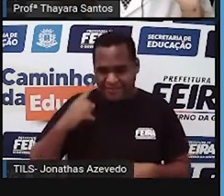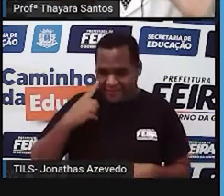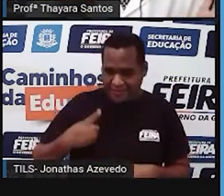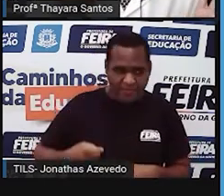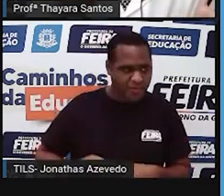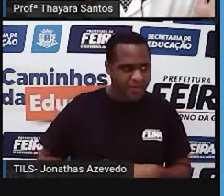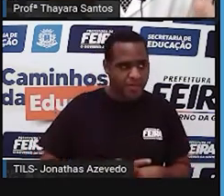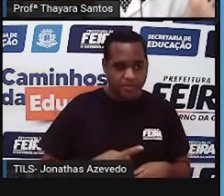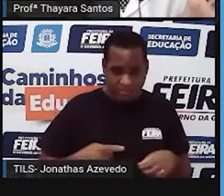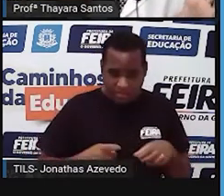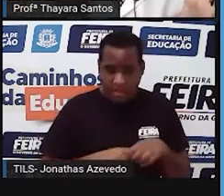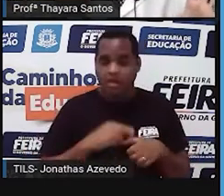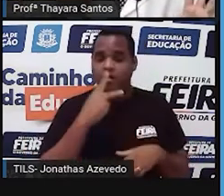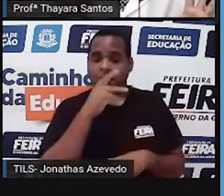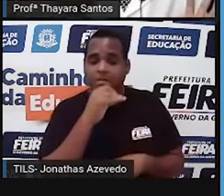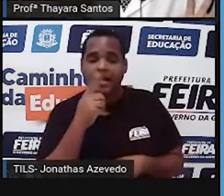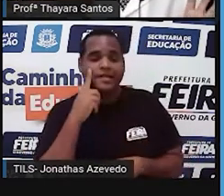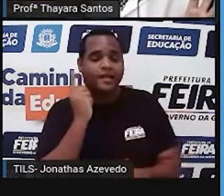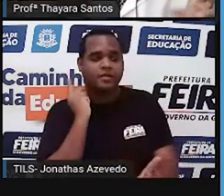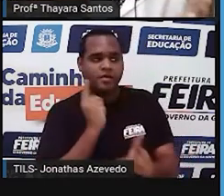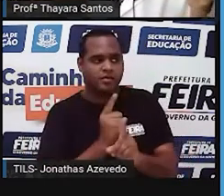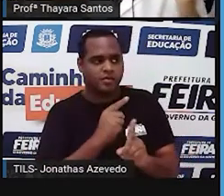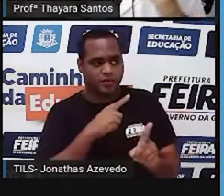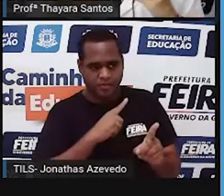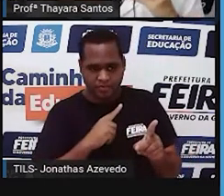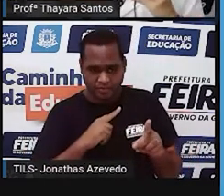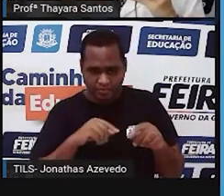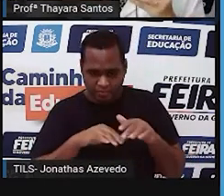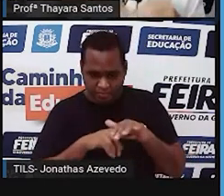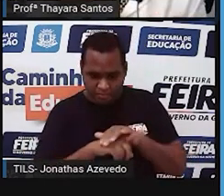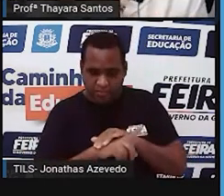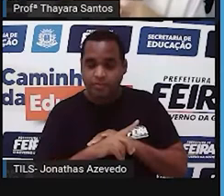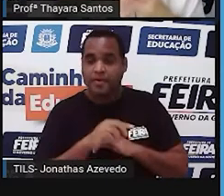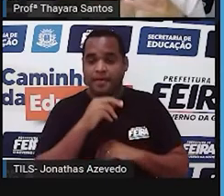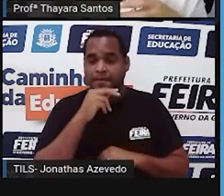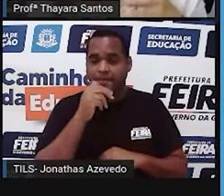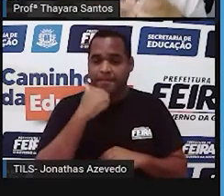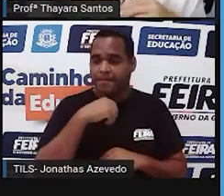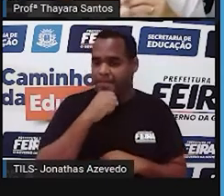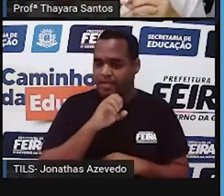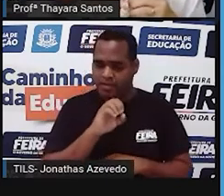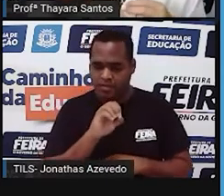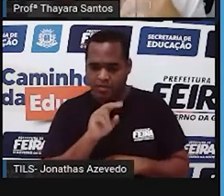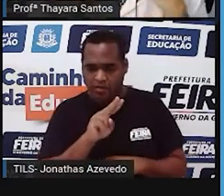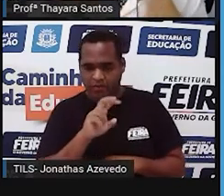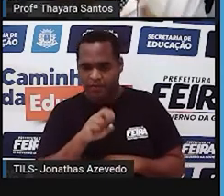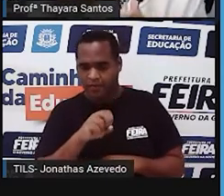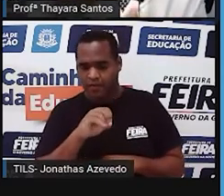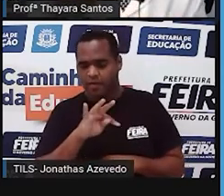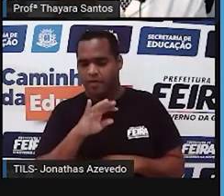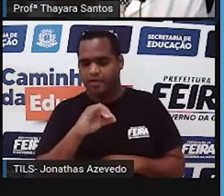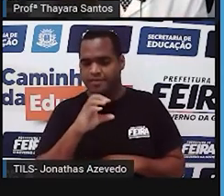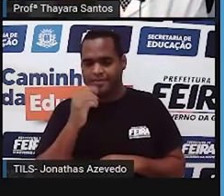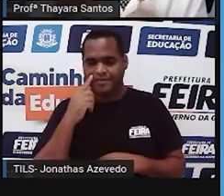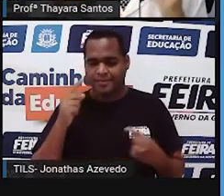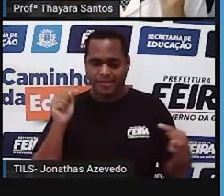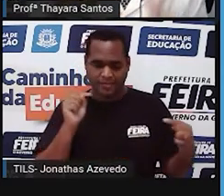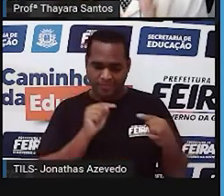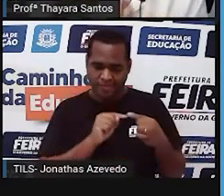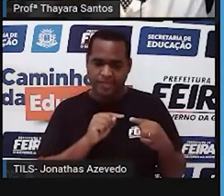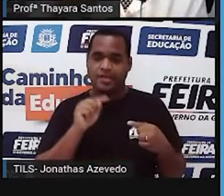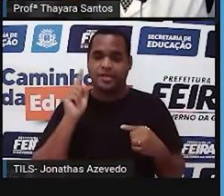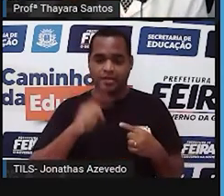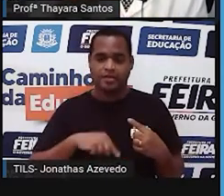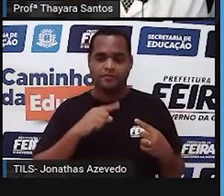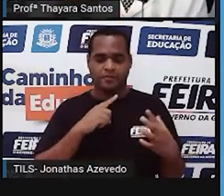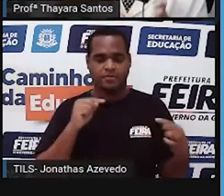do pai dela se encontrou com o avócito da mãe, essas características ali se combinaram e a cor do olho dela